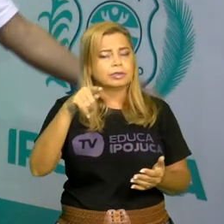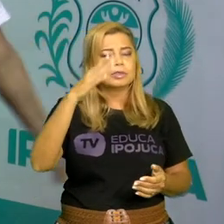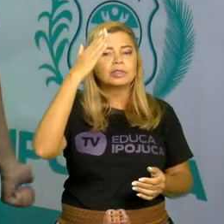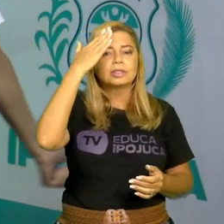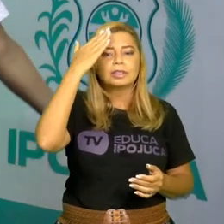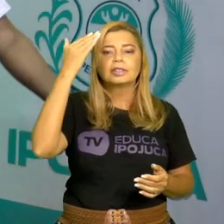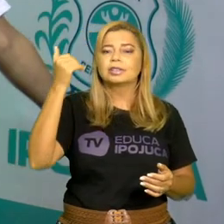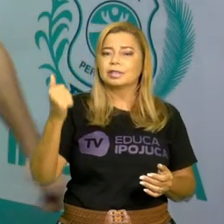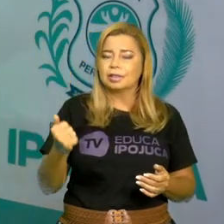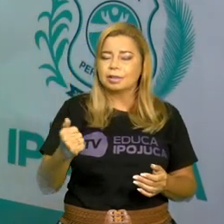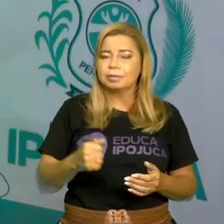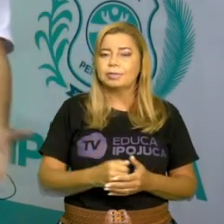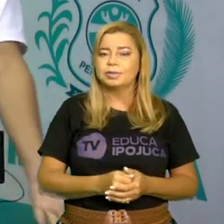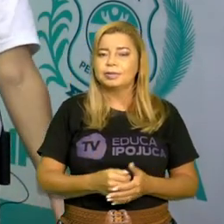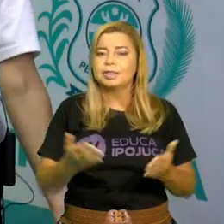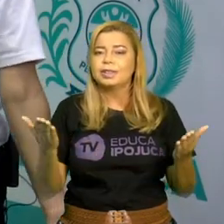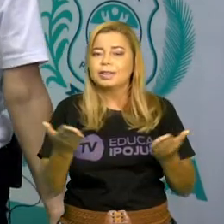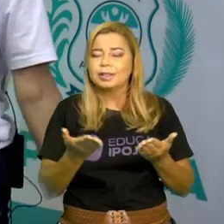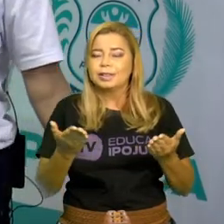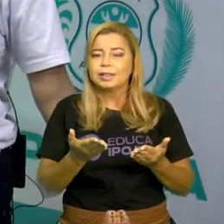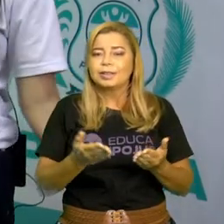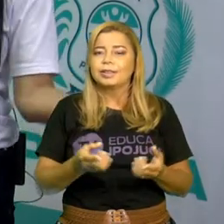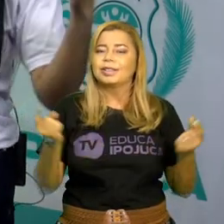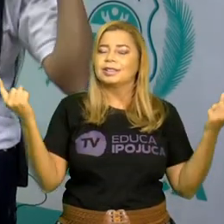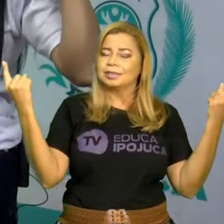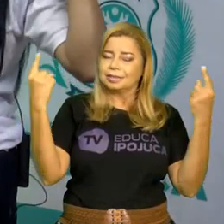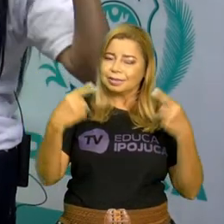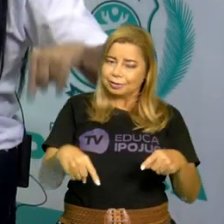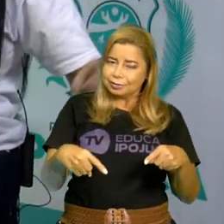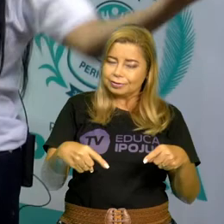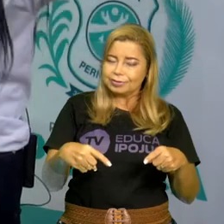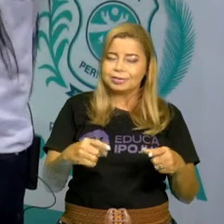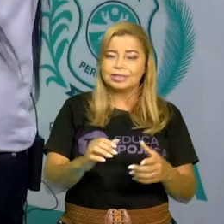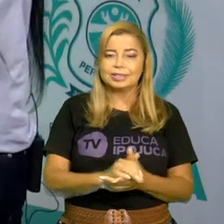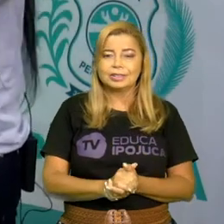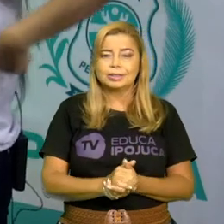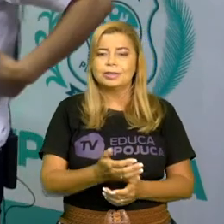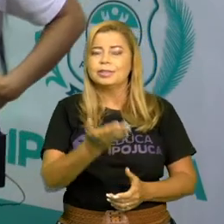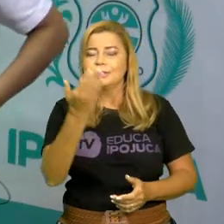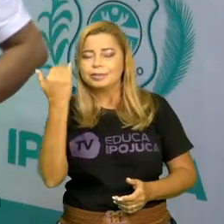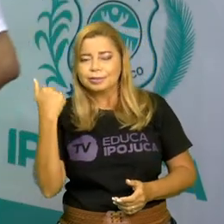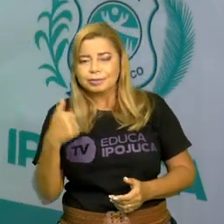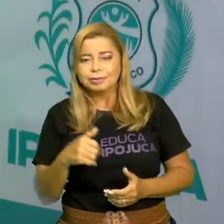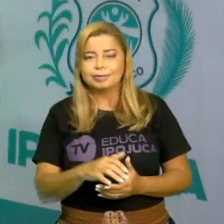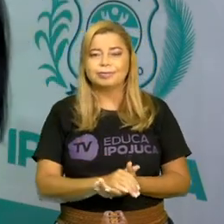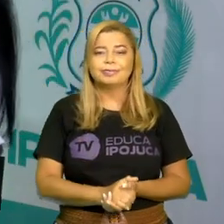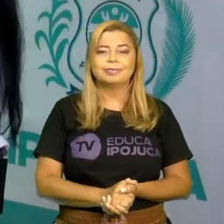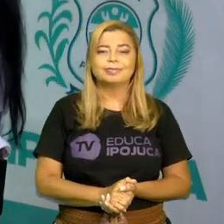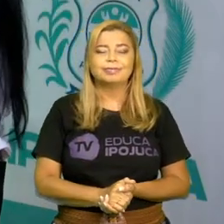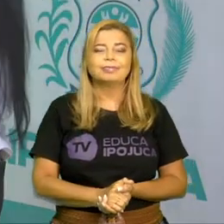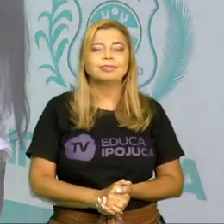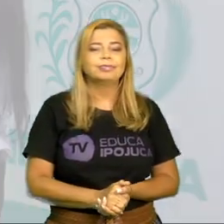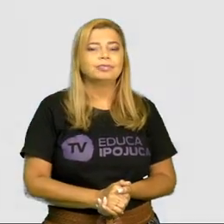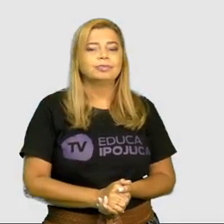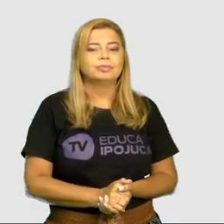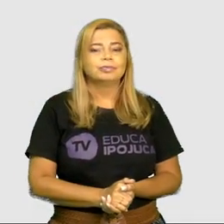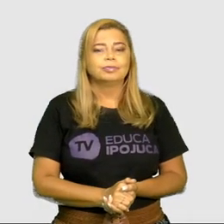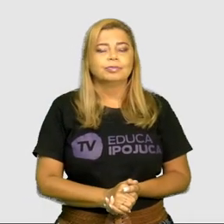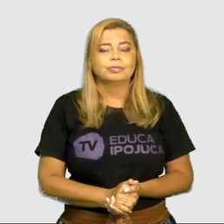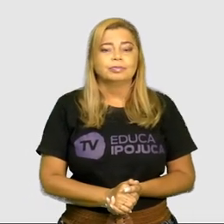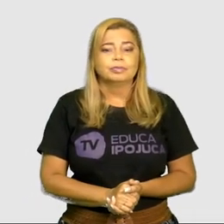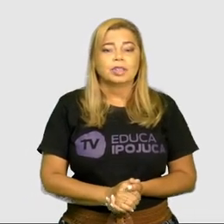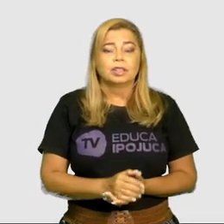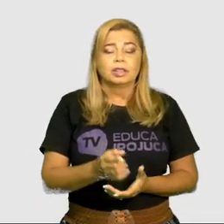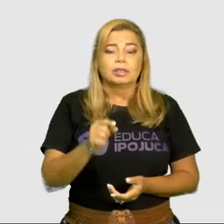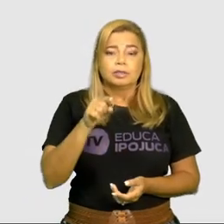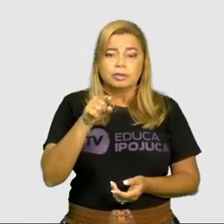quando a gente tem o nosso desafio, a nossa aula está chegando ao final. Vamos ver o desafio de hoje? Vamos lá no